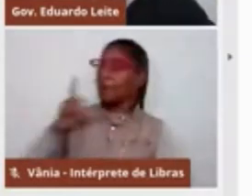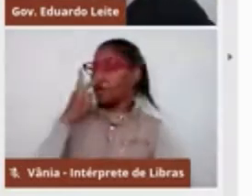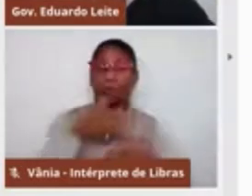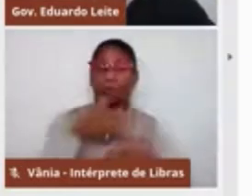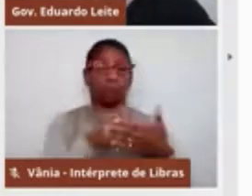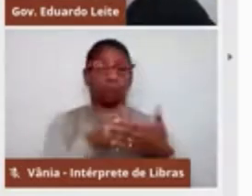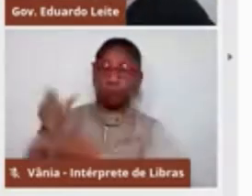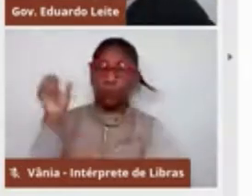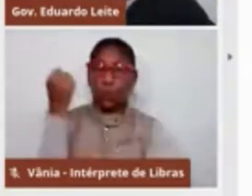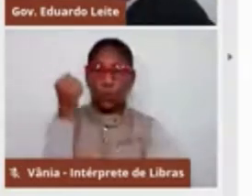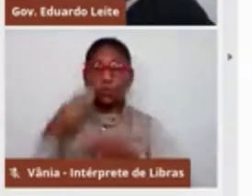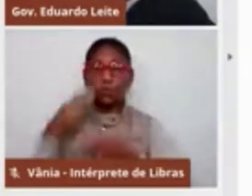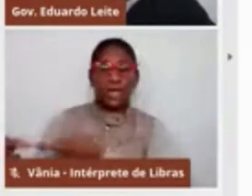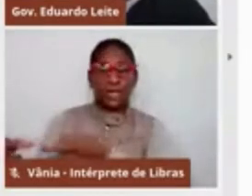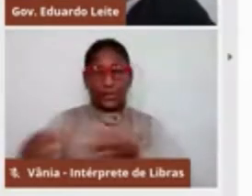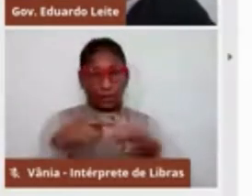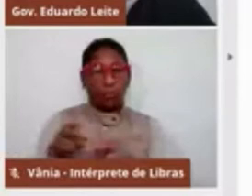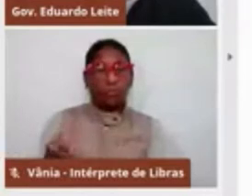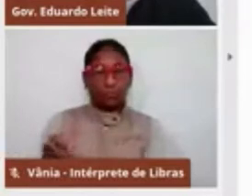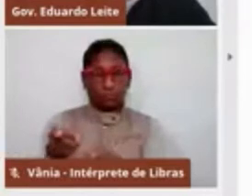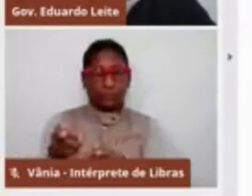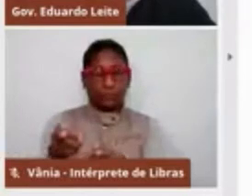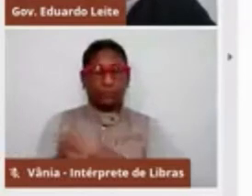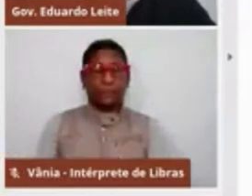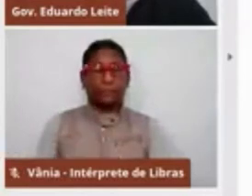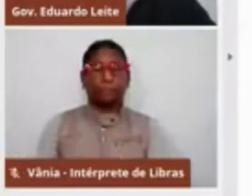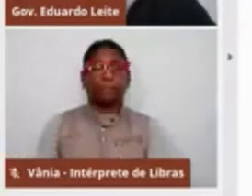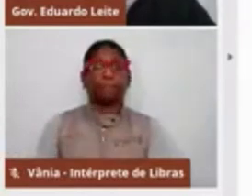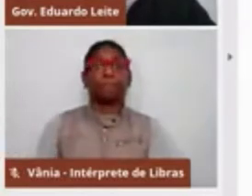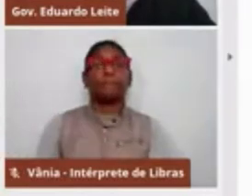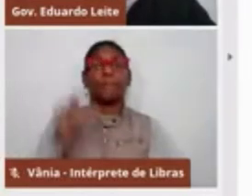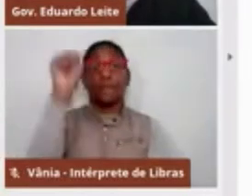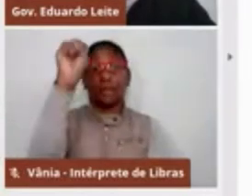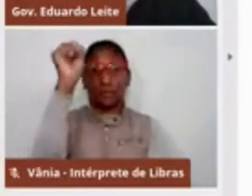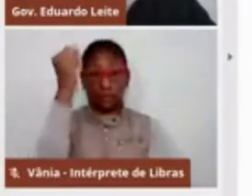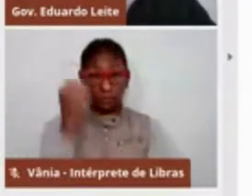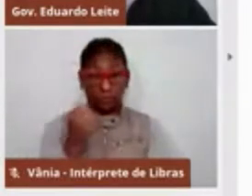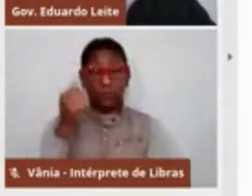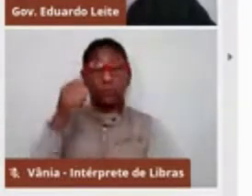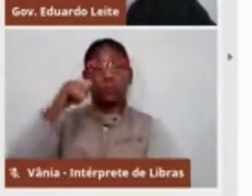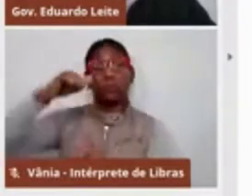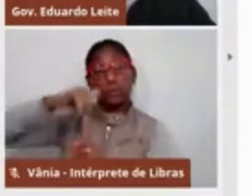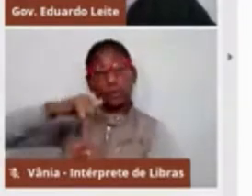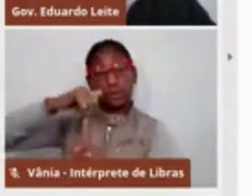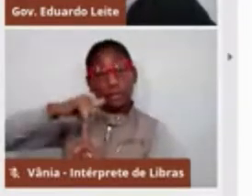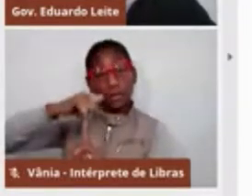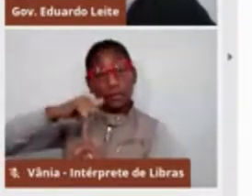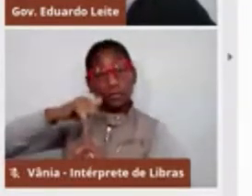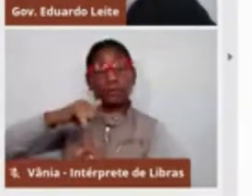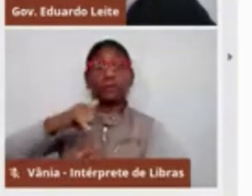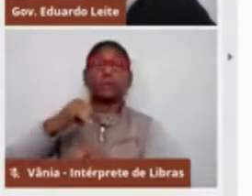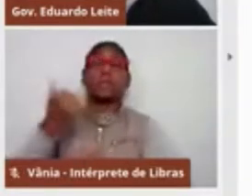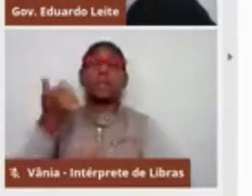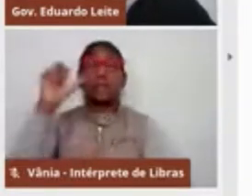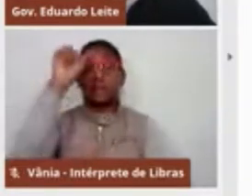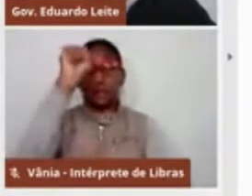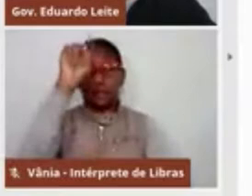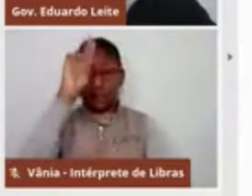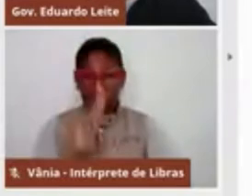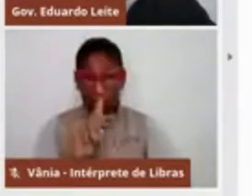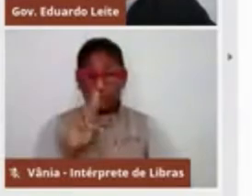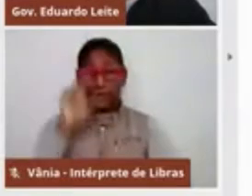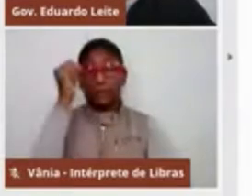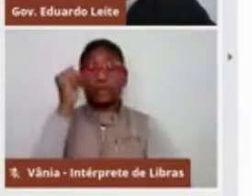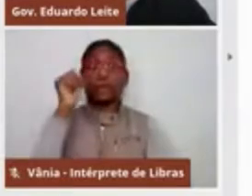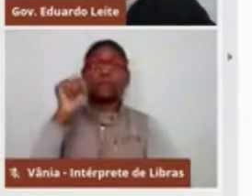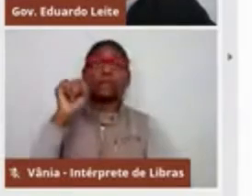diversas áreas. São elas as regiões de Passo Fundo, Palmeira das Missões, Taquara, Caxias do Sul, Capão da Canoa,